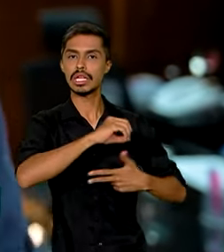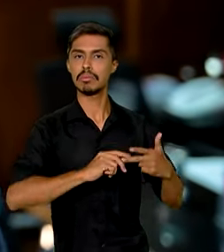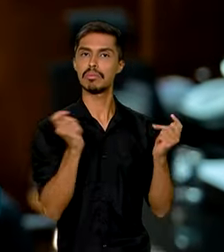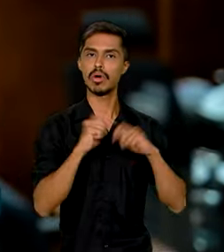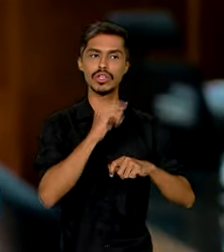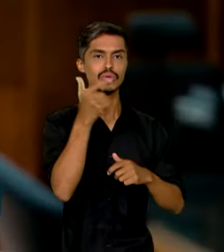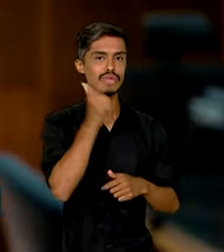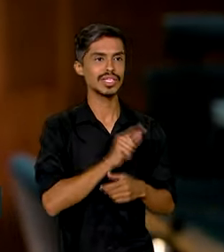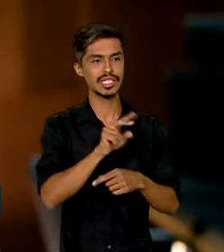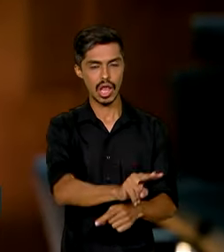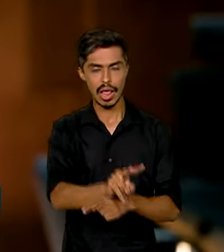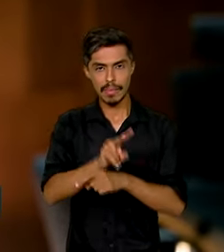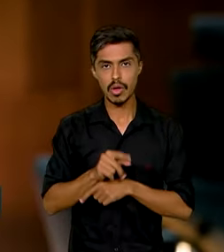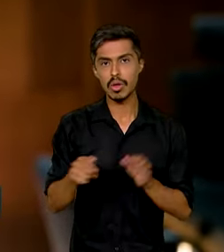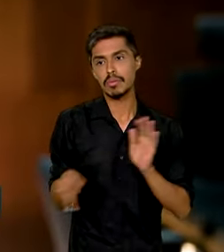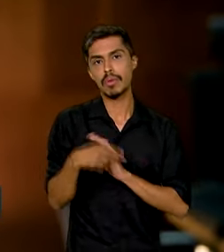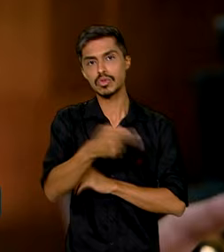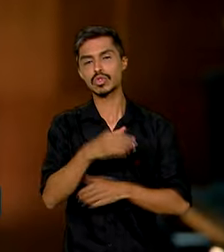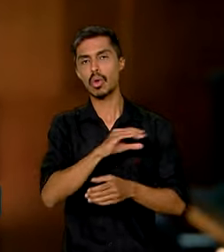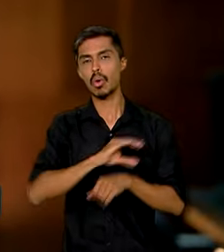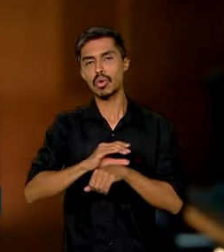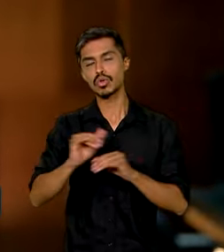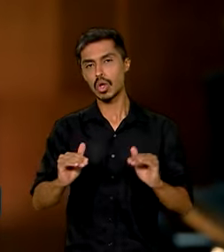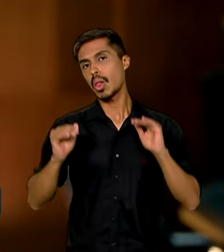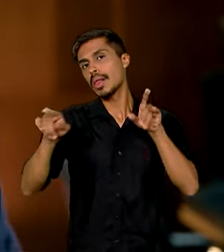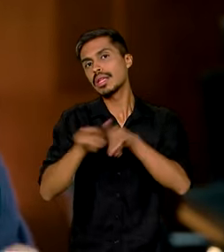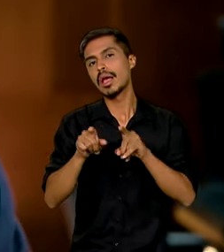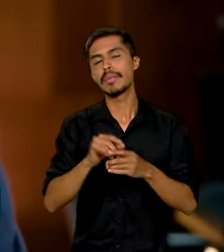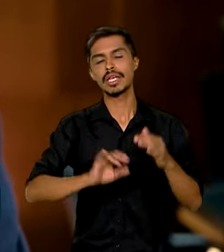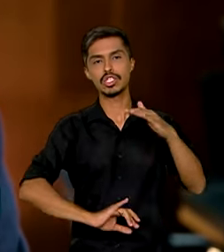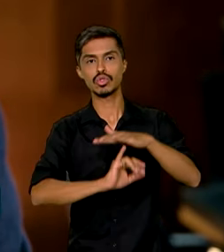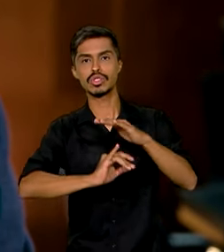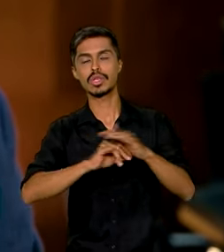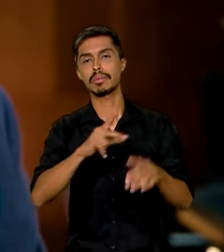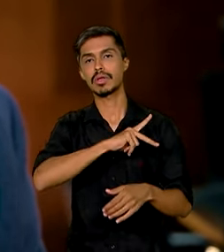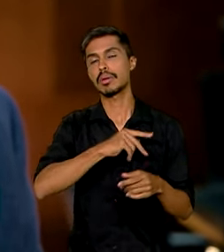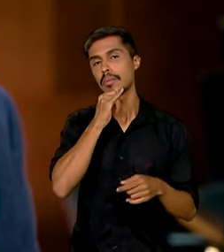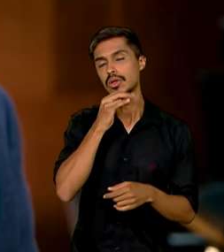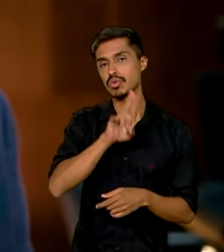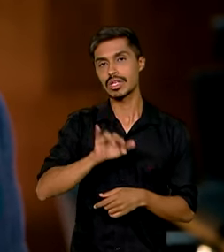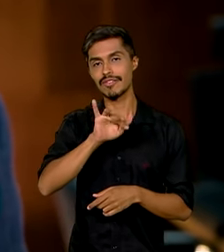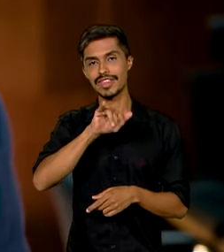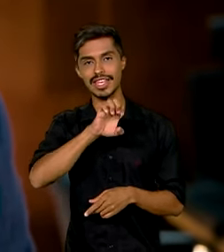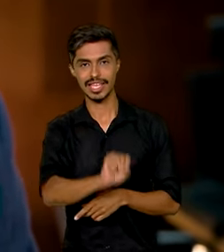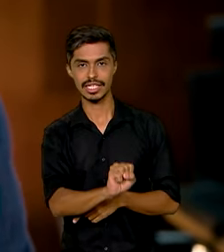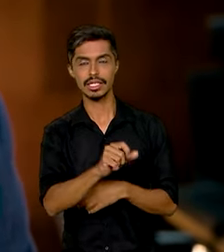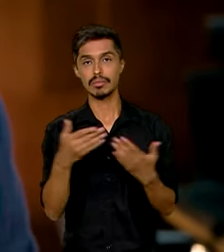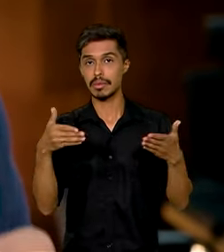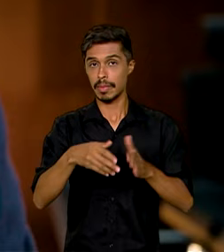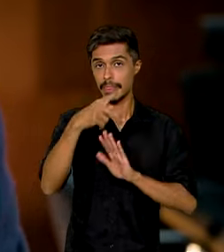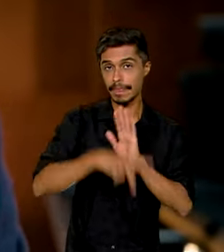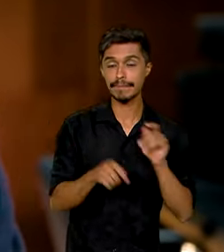financiamento do seu curso superior em instituições privadas por meio do FIES. Para participar do programa, o